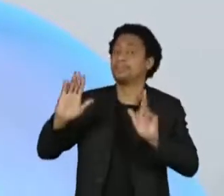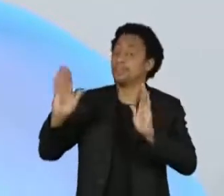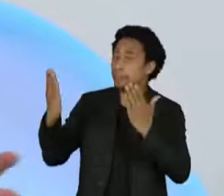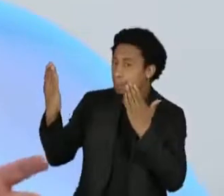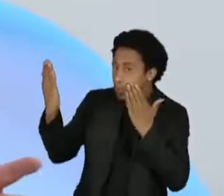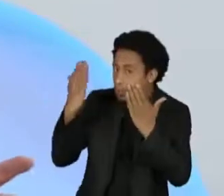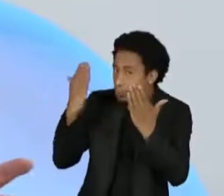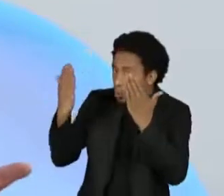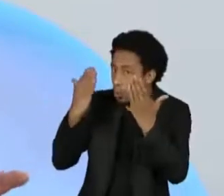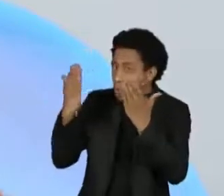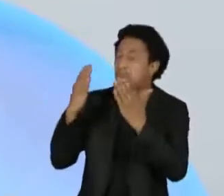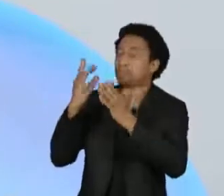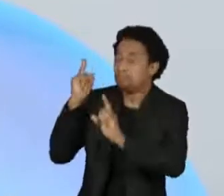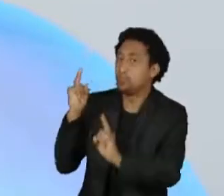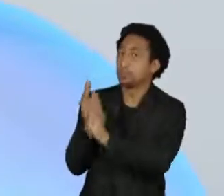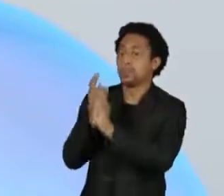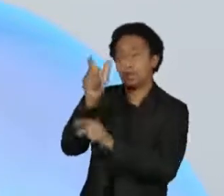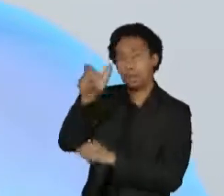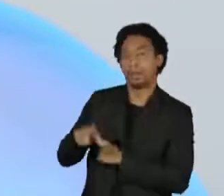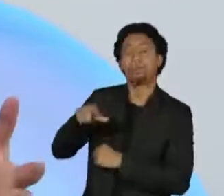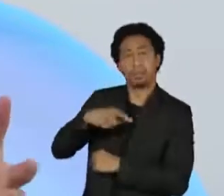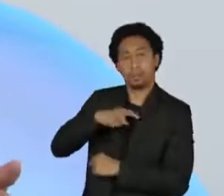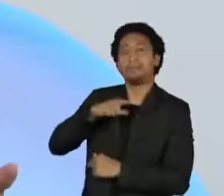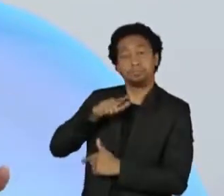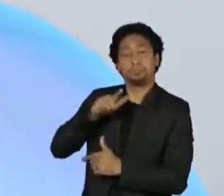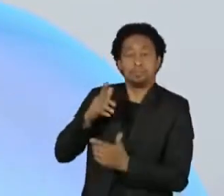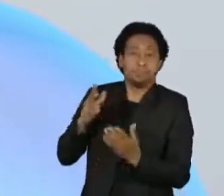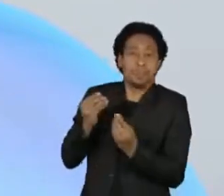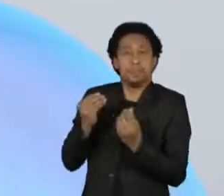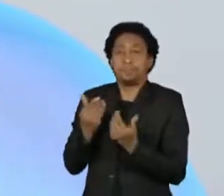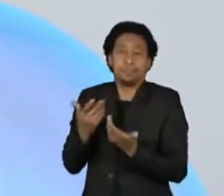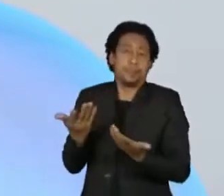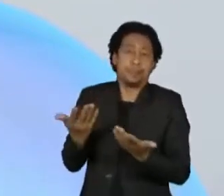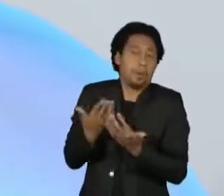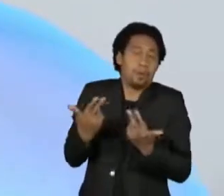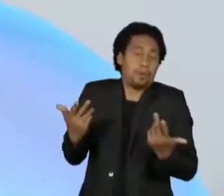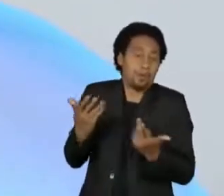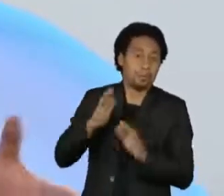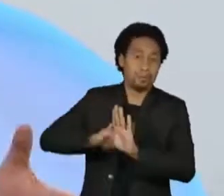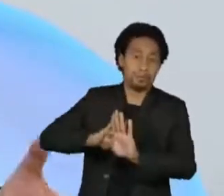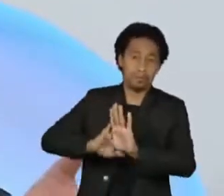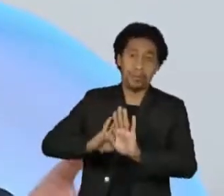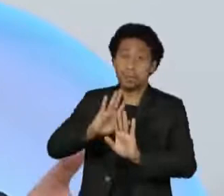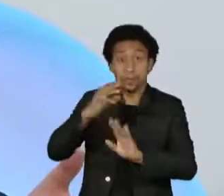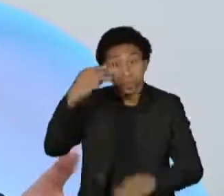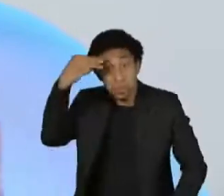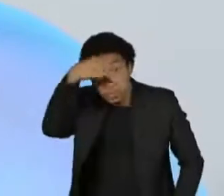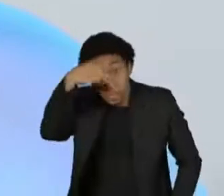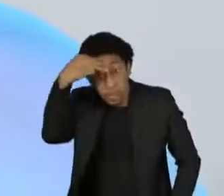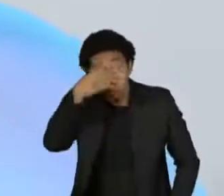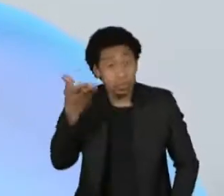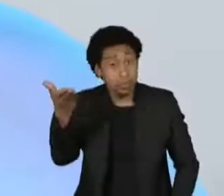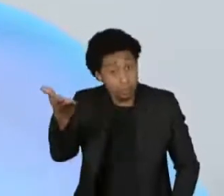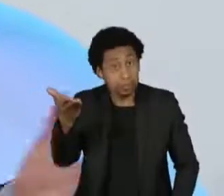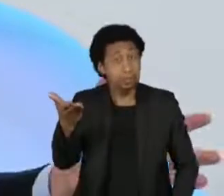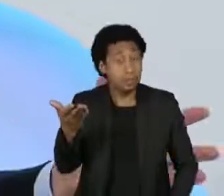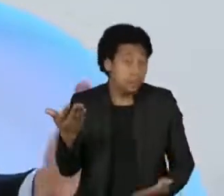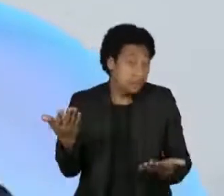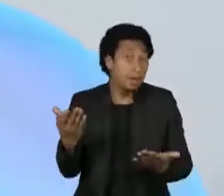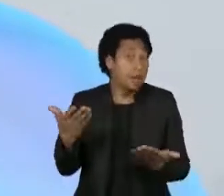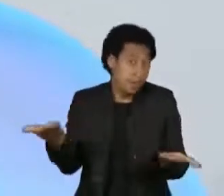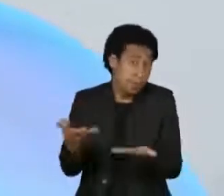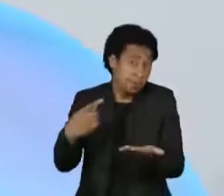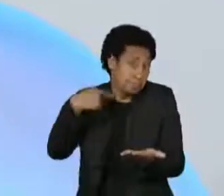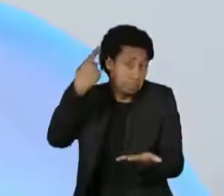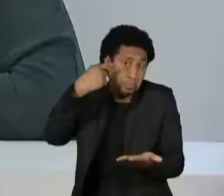que ele tem do Roberto Jefferson, eu acho, não posso falar por ele, mas eu o conheço bem hoje, que ele vê no Roberto Jefferson, como eu também vejo, um